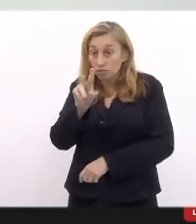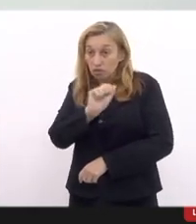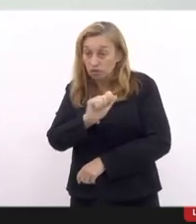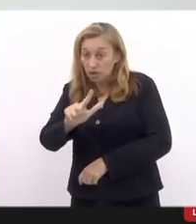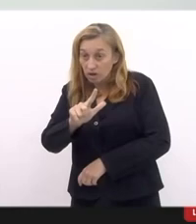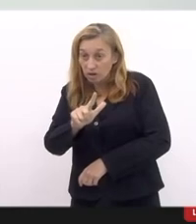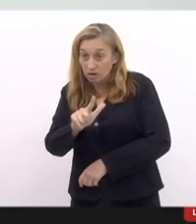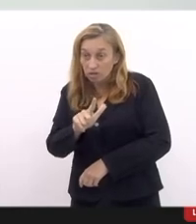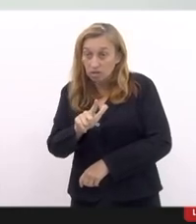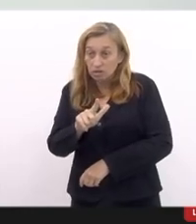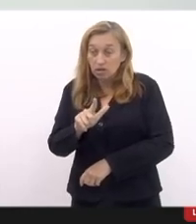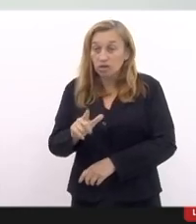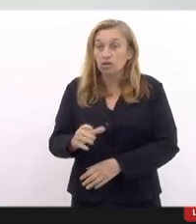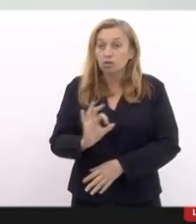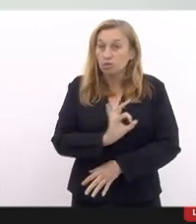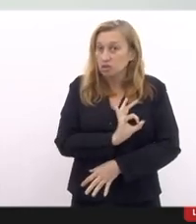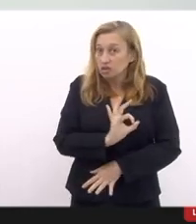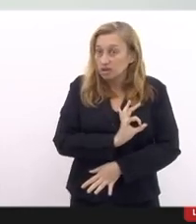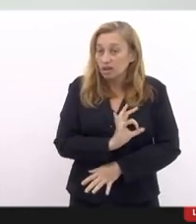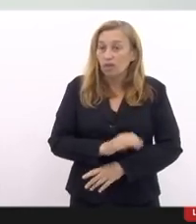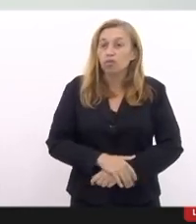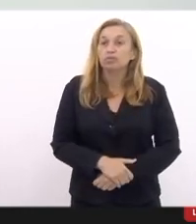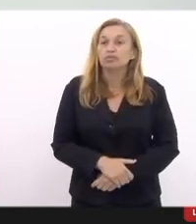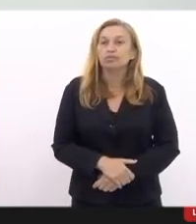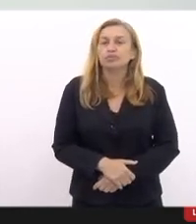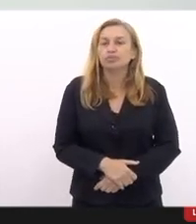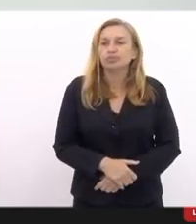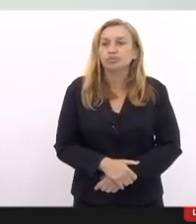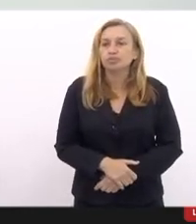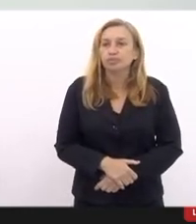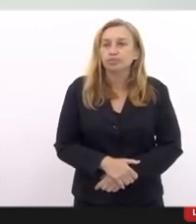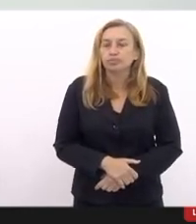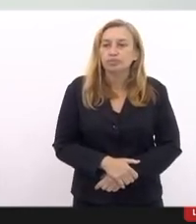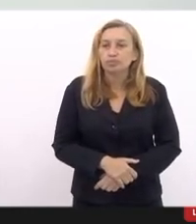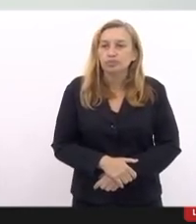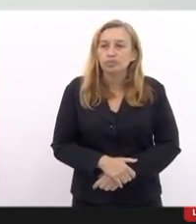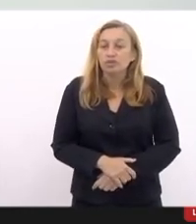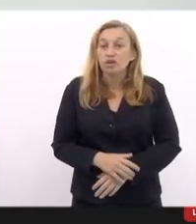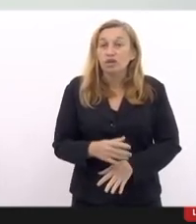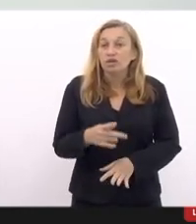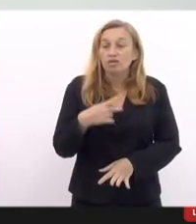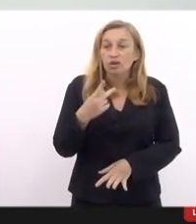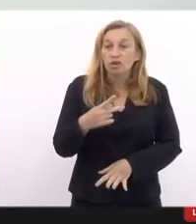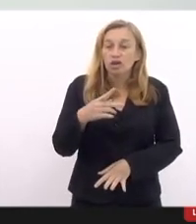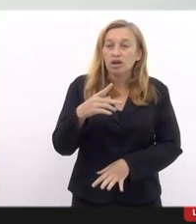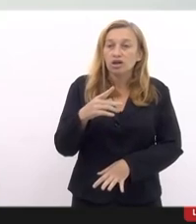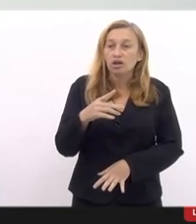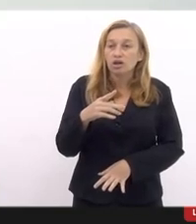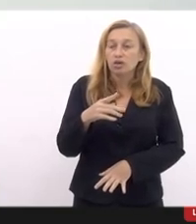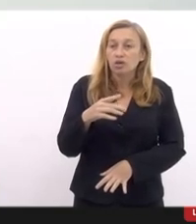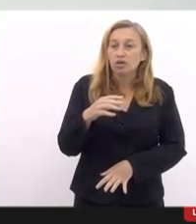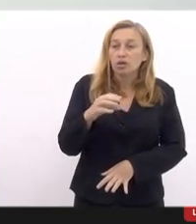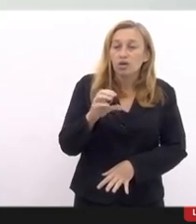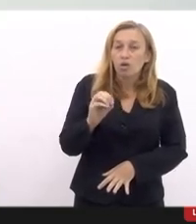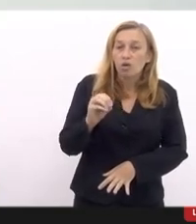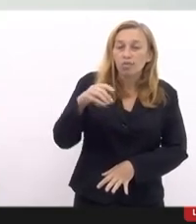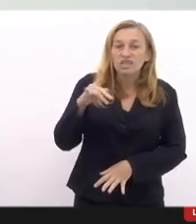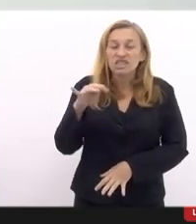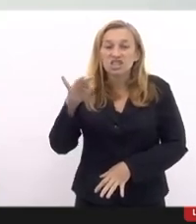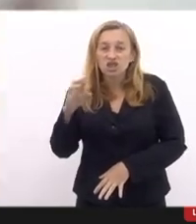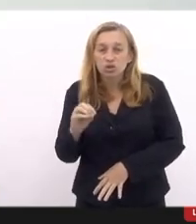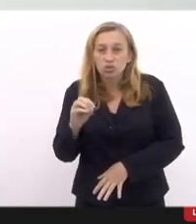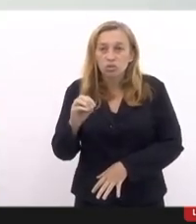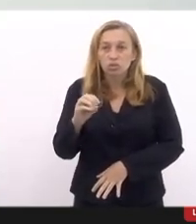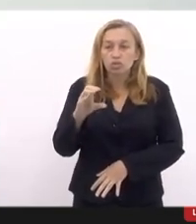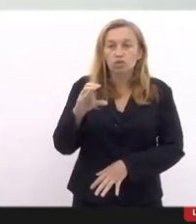a autoridade policial capturou no homicídio culposo quando a dinâmica é